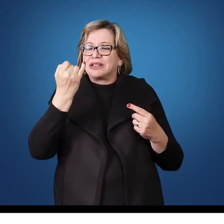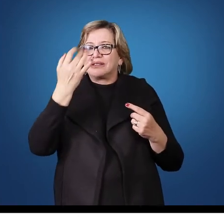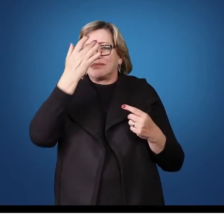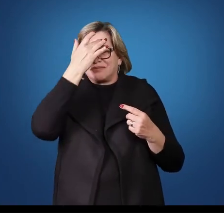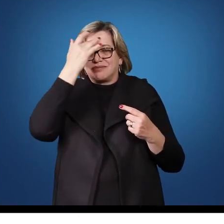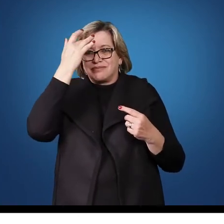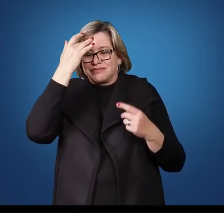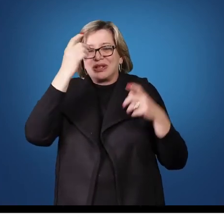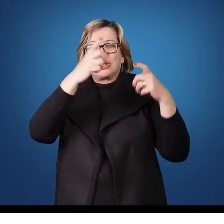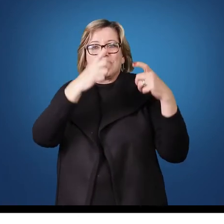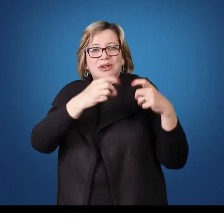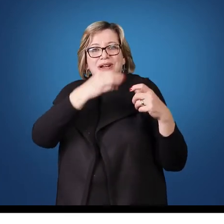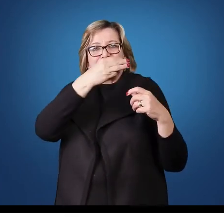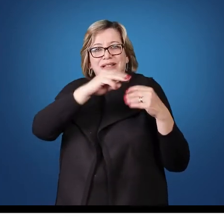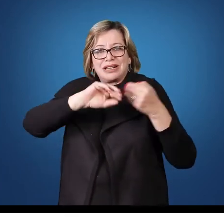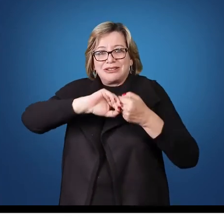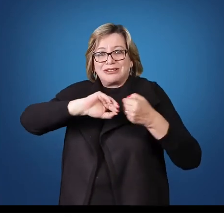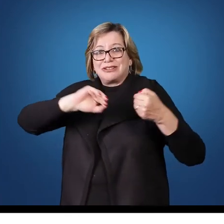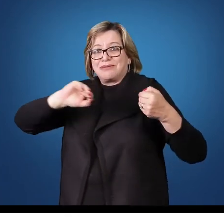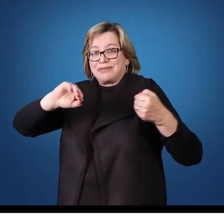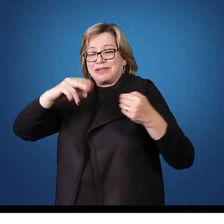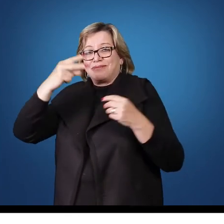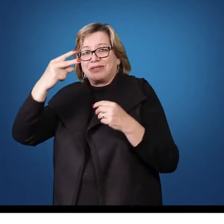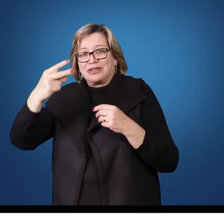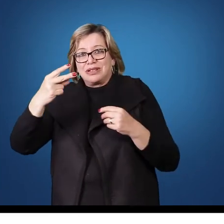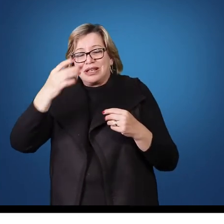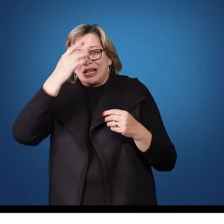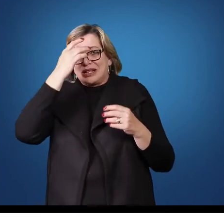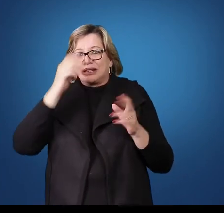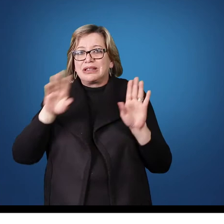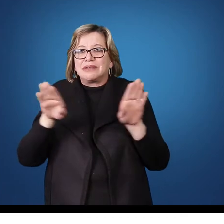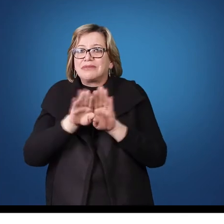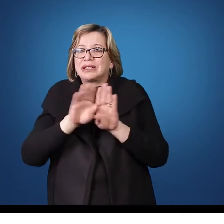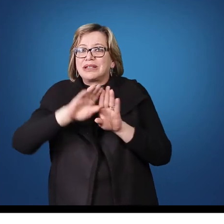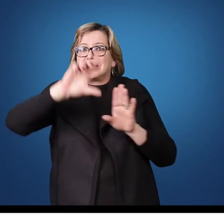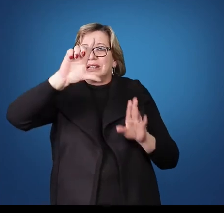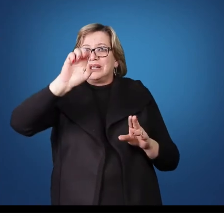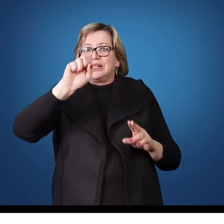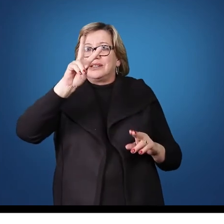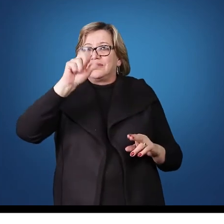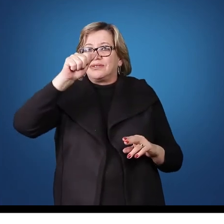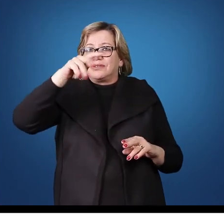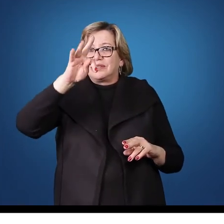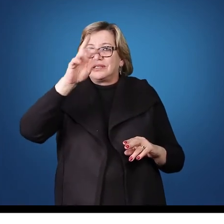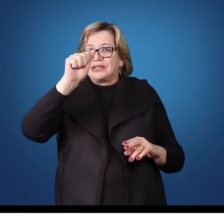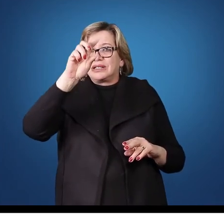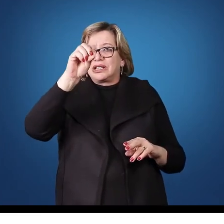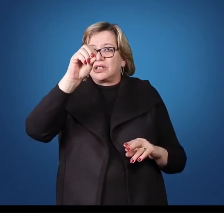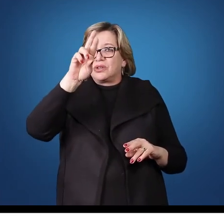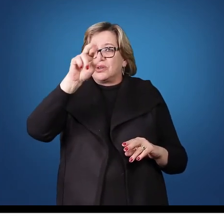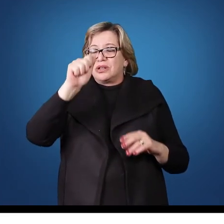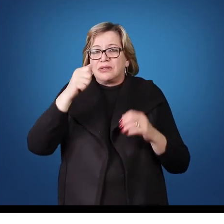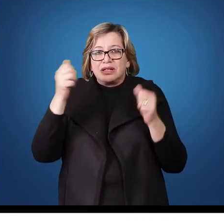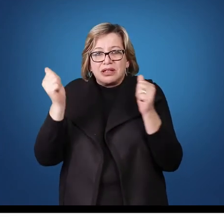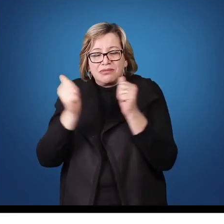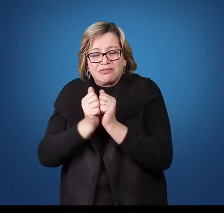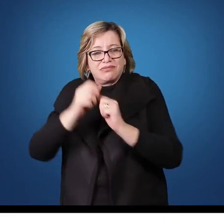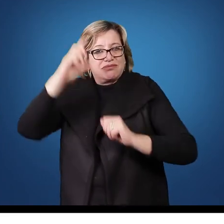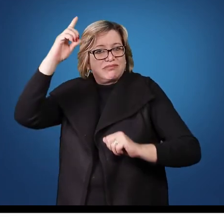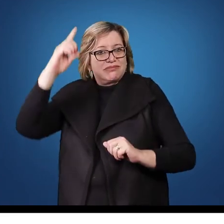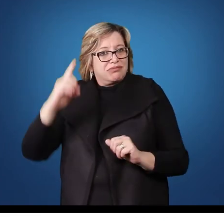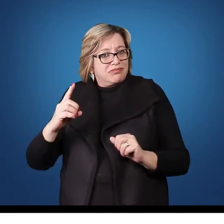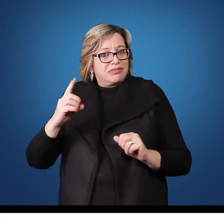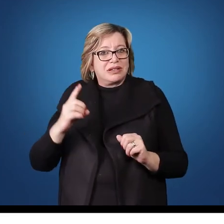afastou a posição 2, a levantadora acompanhe ele à sua direita. A levantadora nunca pode estar à esquerda